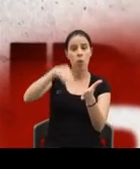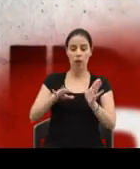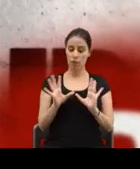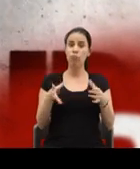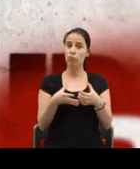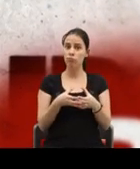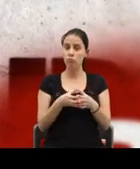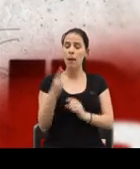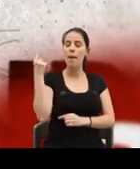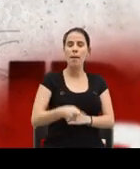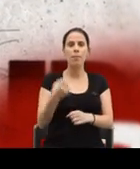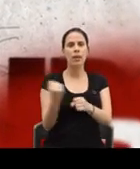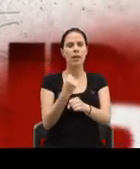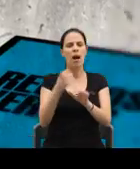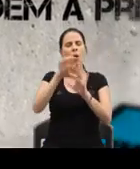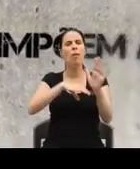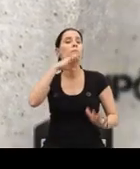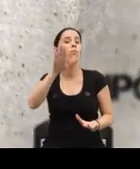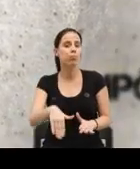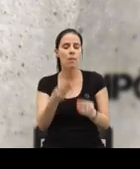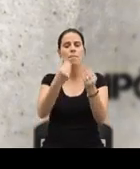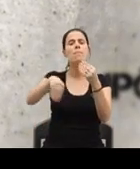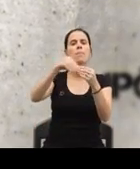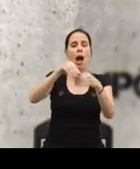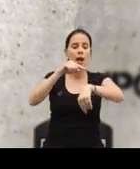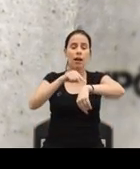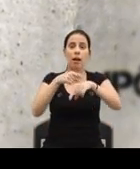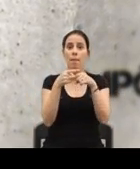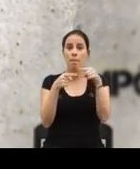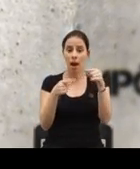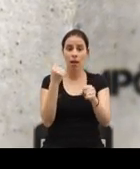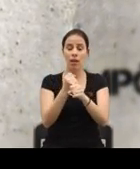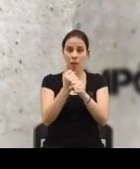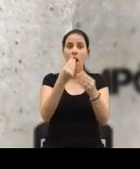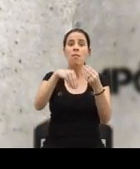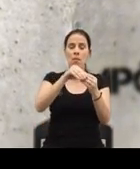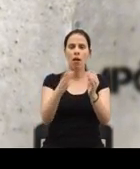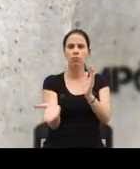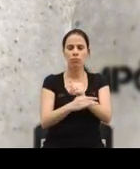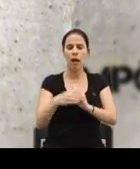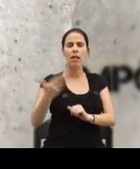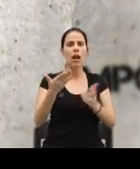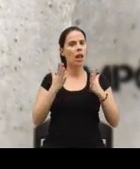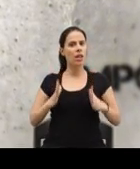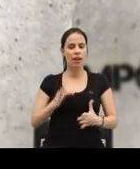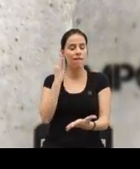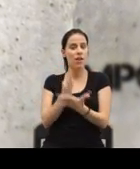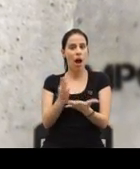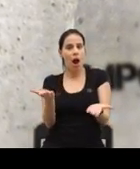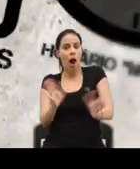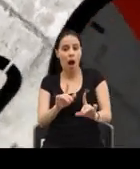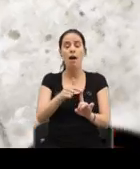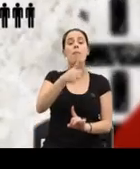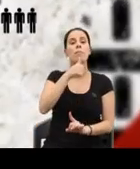coletiva e impõem o trabalho precário. Acrescentam mais meia hora ao horário de trabalho e roubam o direito ao descanso dos fériados.